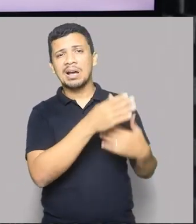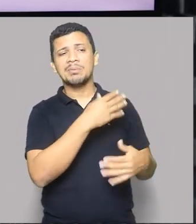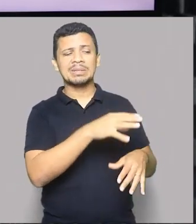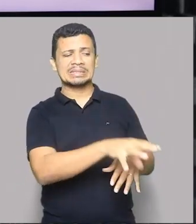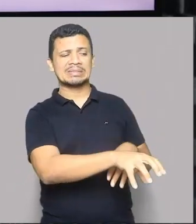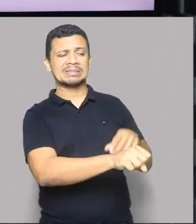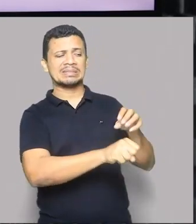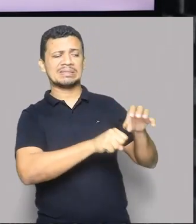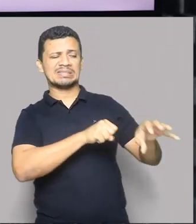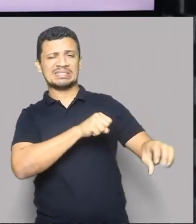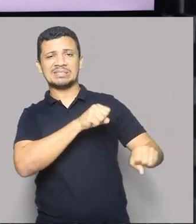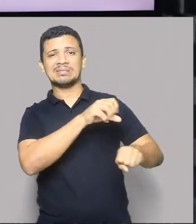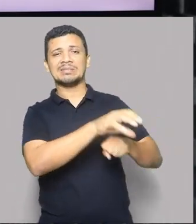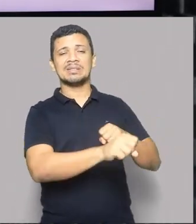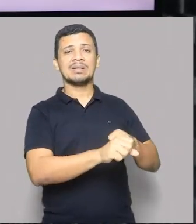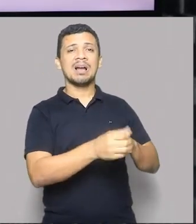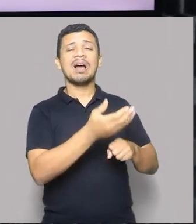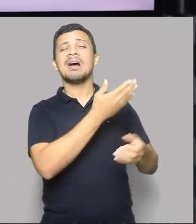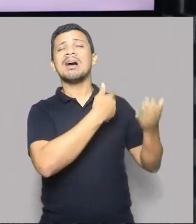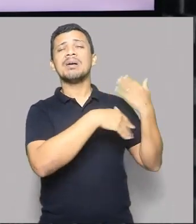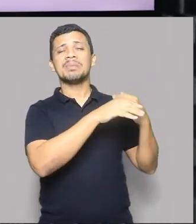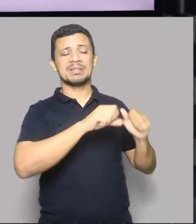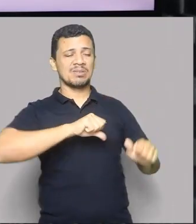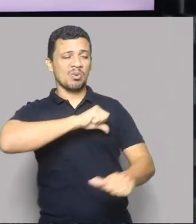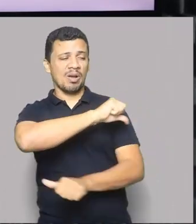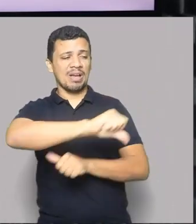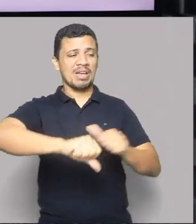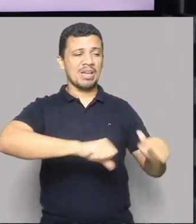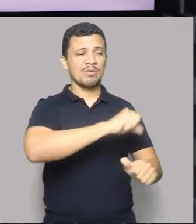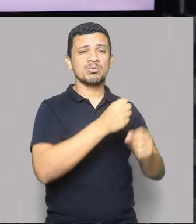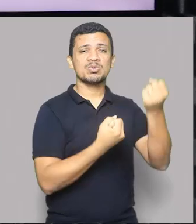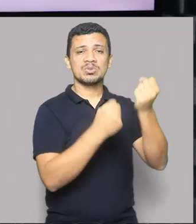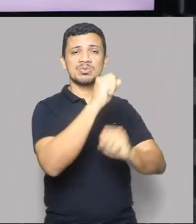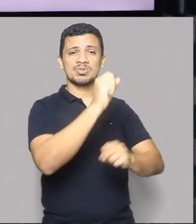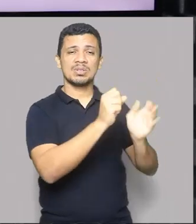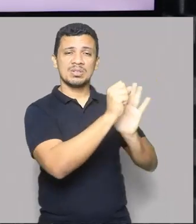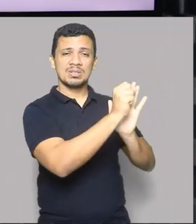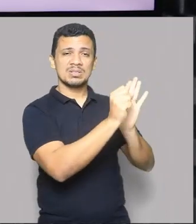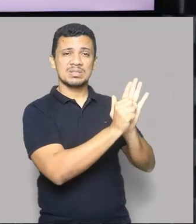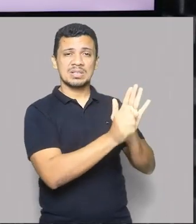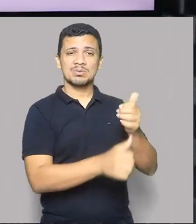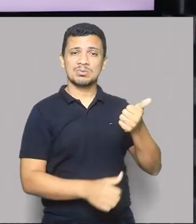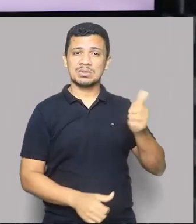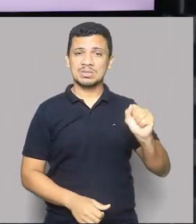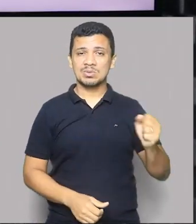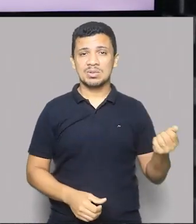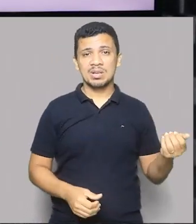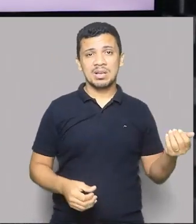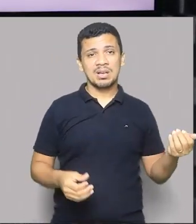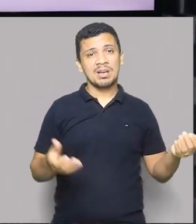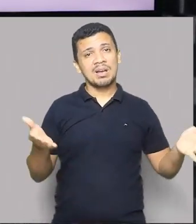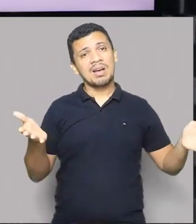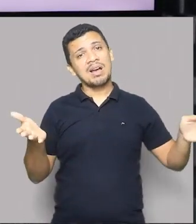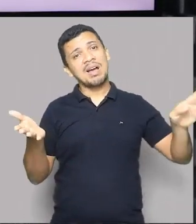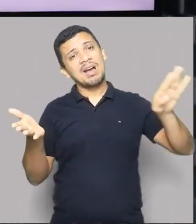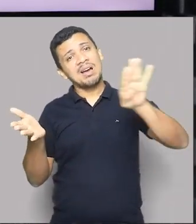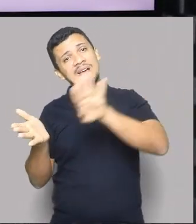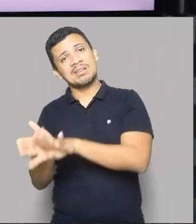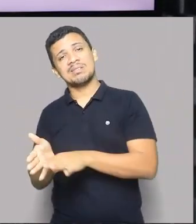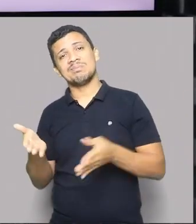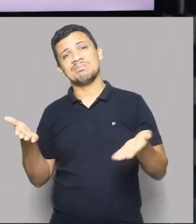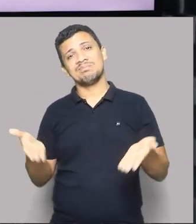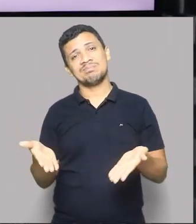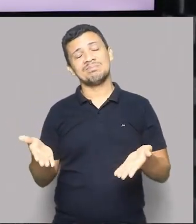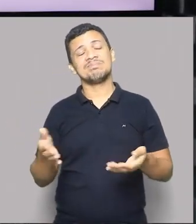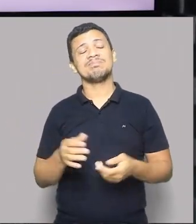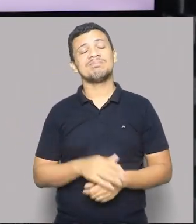Desde o processo de revolução industrial, lá no século XVIII, até neste exato momento. E aí a